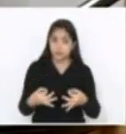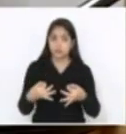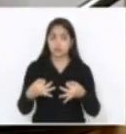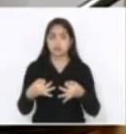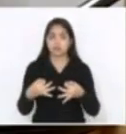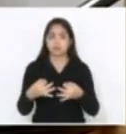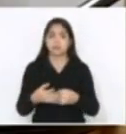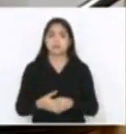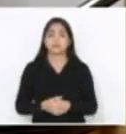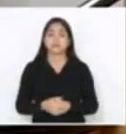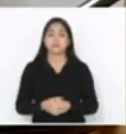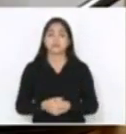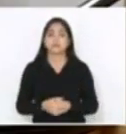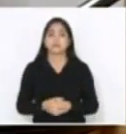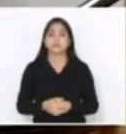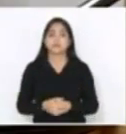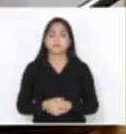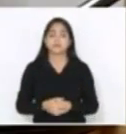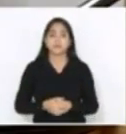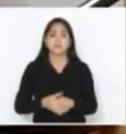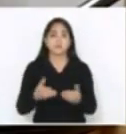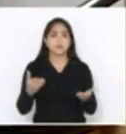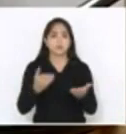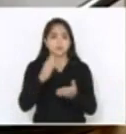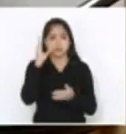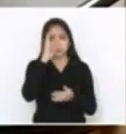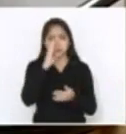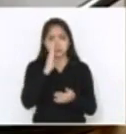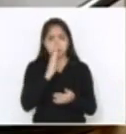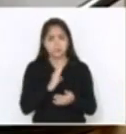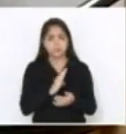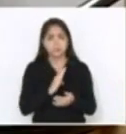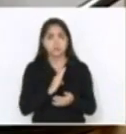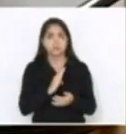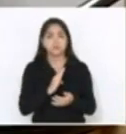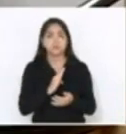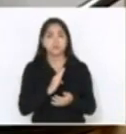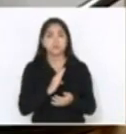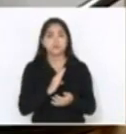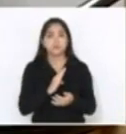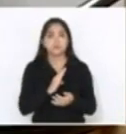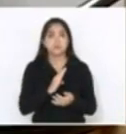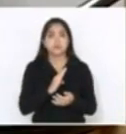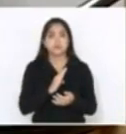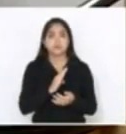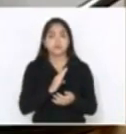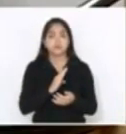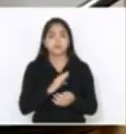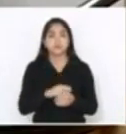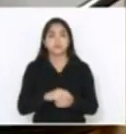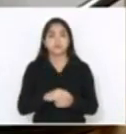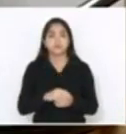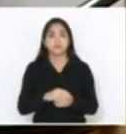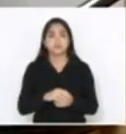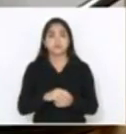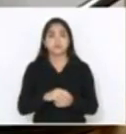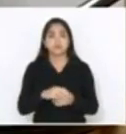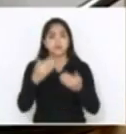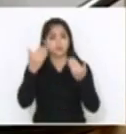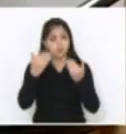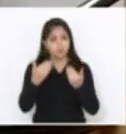situação. O Brasil tem uma postura de que o